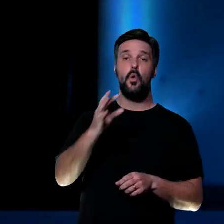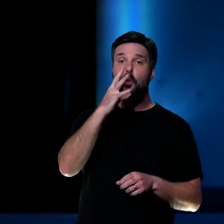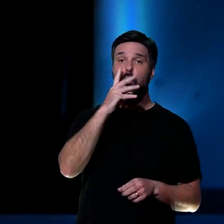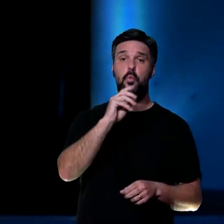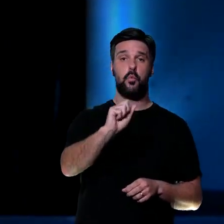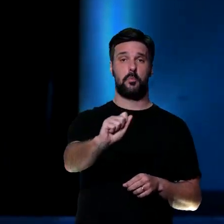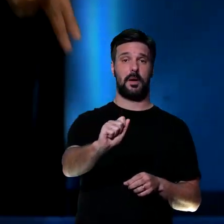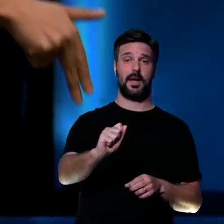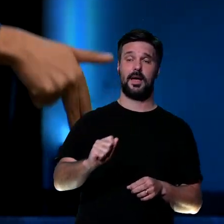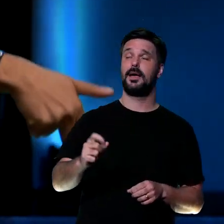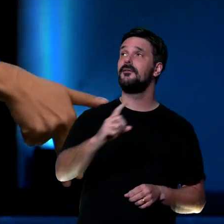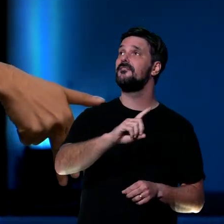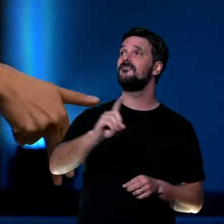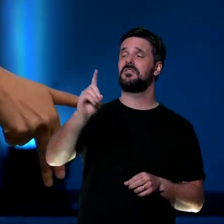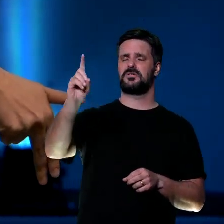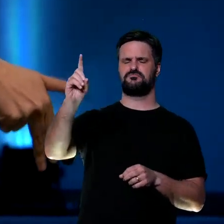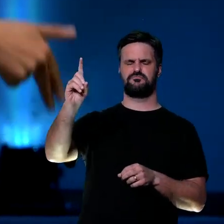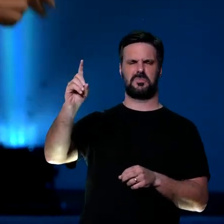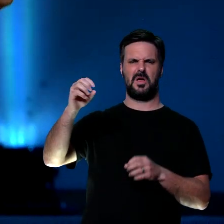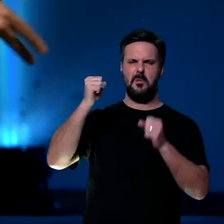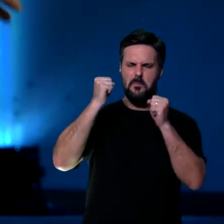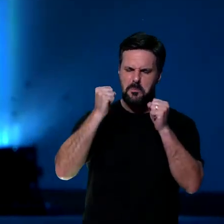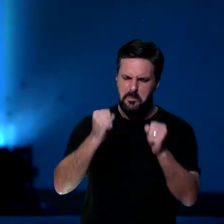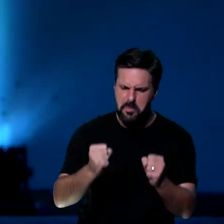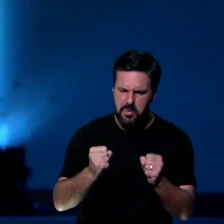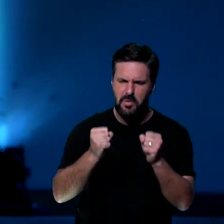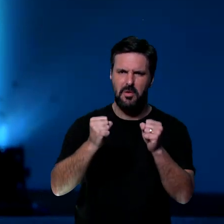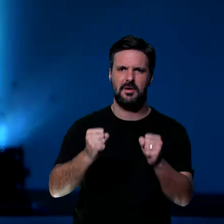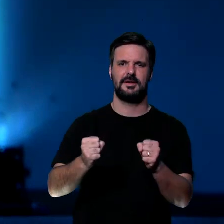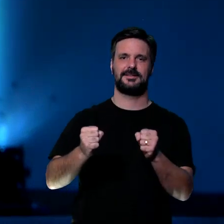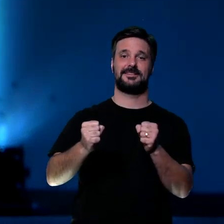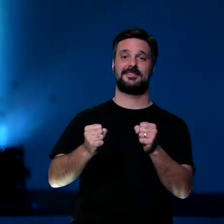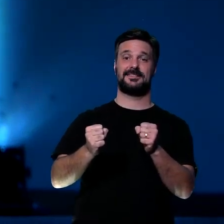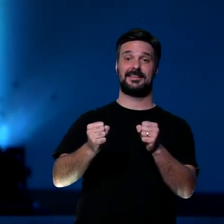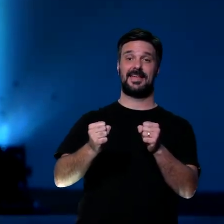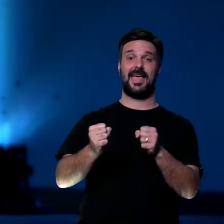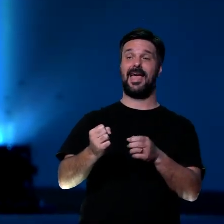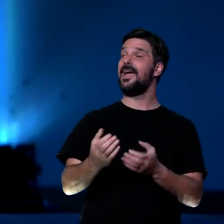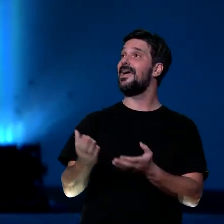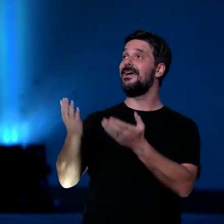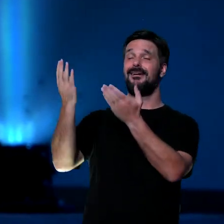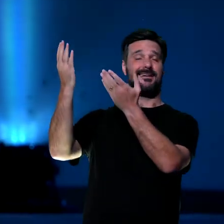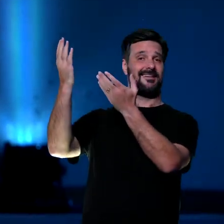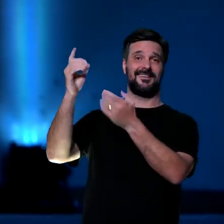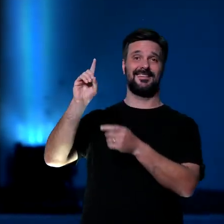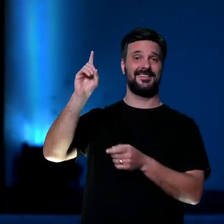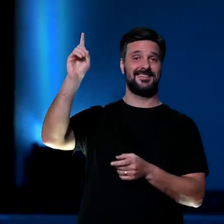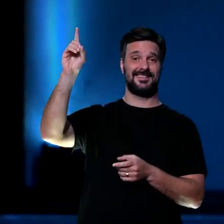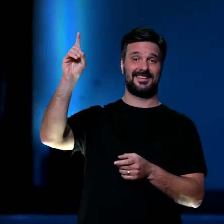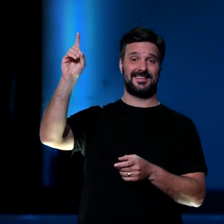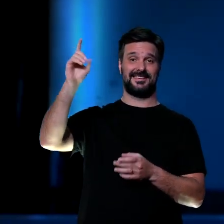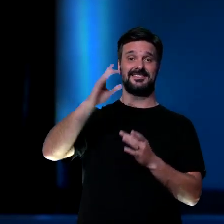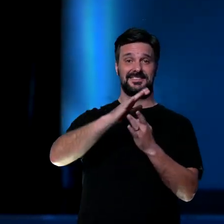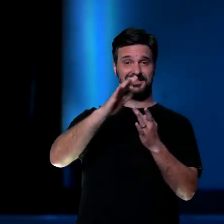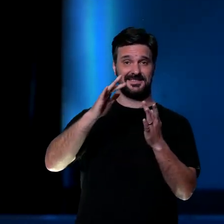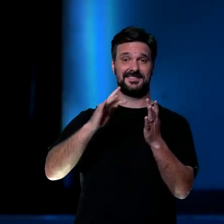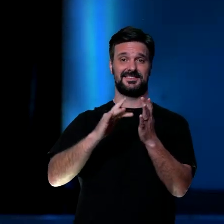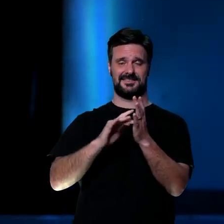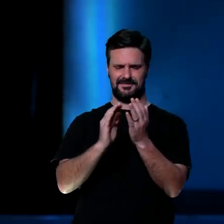que pode todas as coisas que se importam. E esse é o Deus que nos é apresentado nas Escrituras e que Jesus está falando aqui.